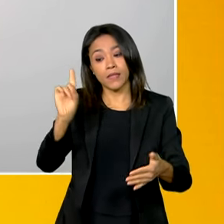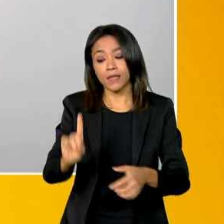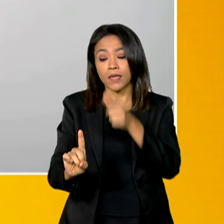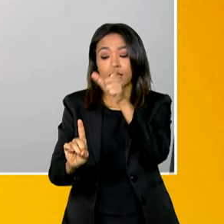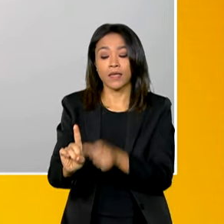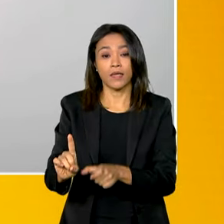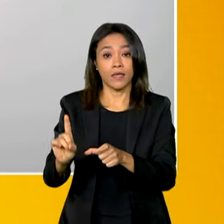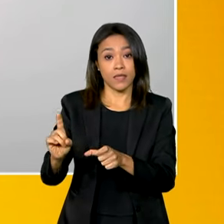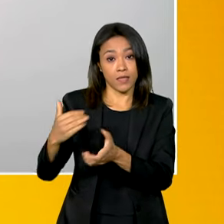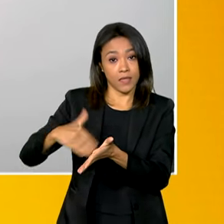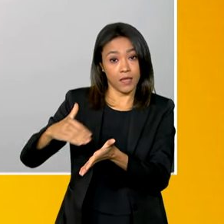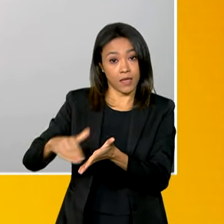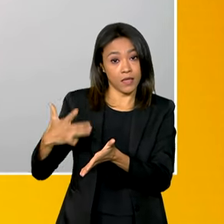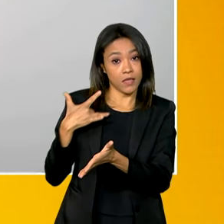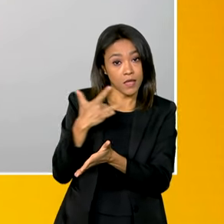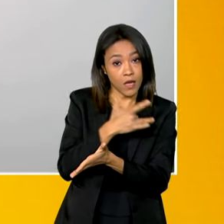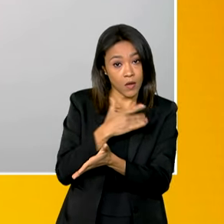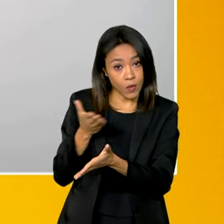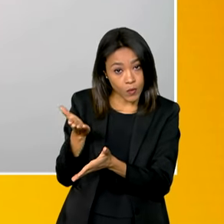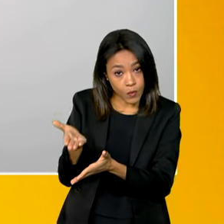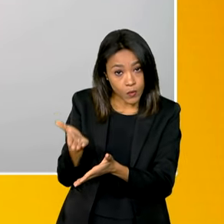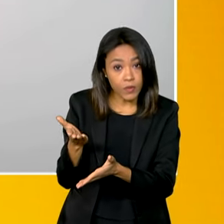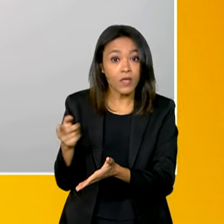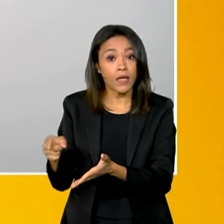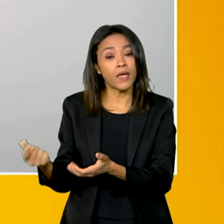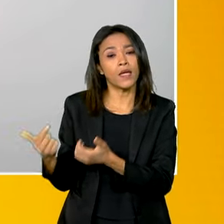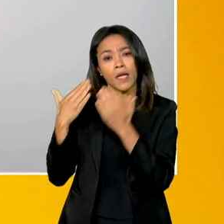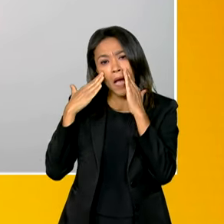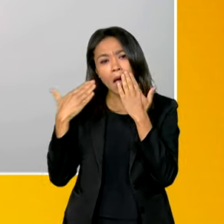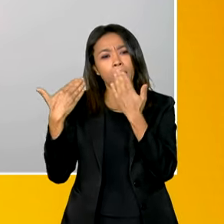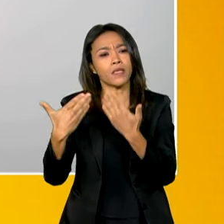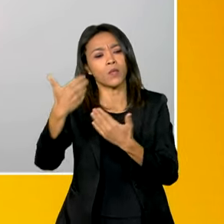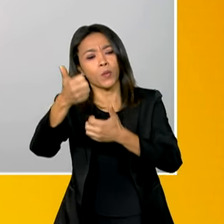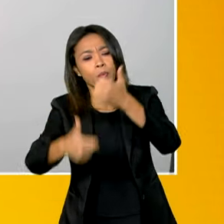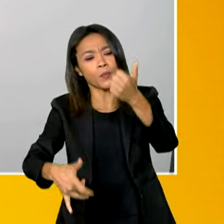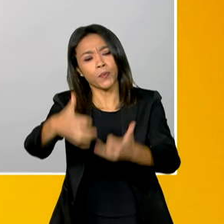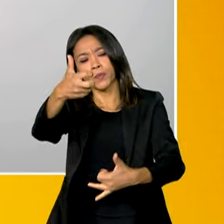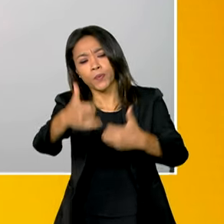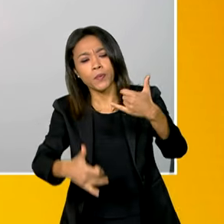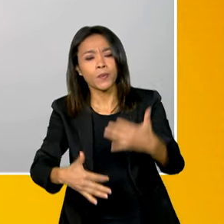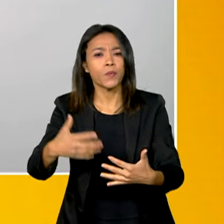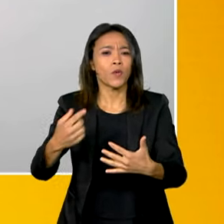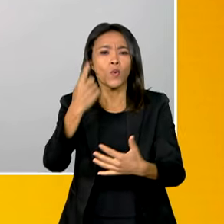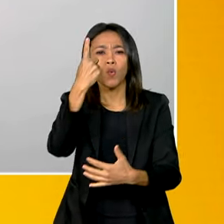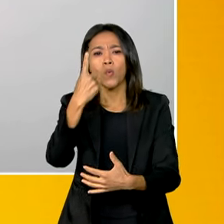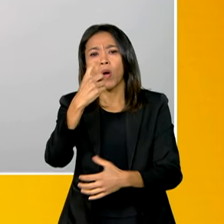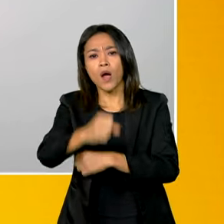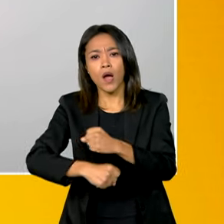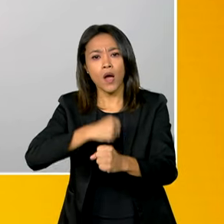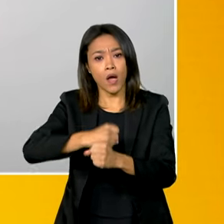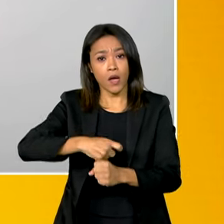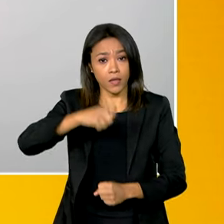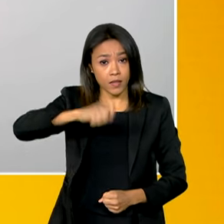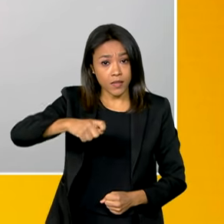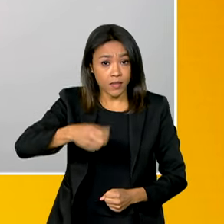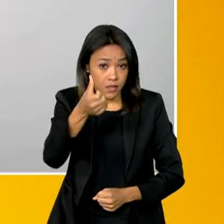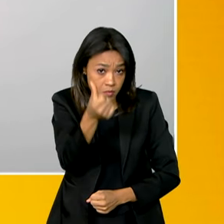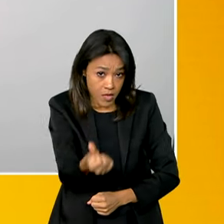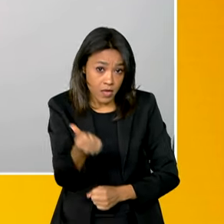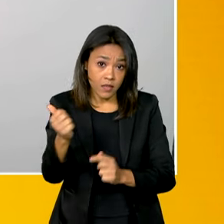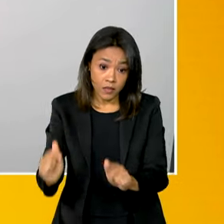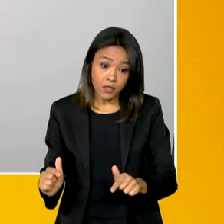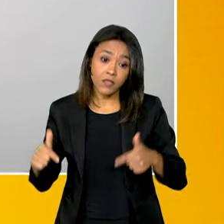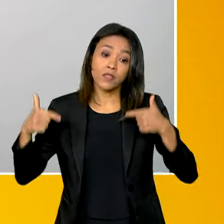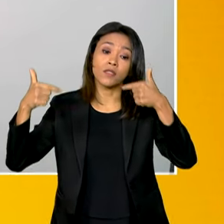Saúde aqui, nosso secretário Veib Tapeba, que apresentou para as lideranças um balanço desse um ano e meio de atuação,